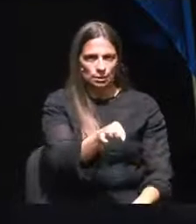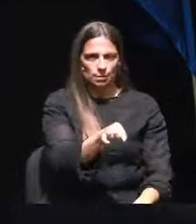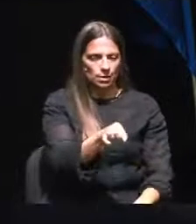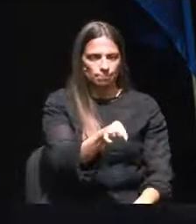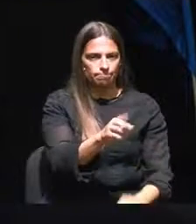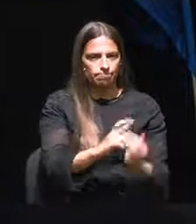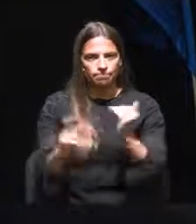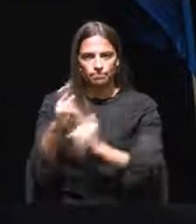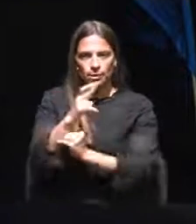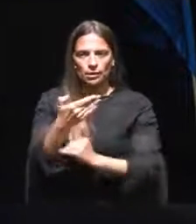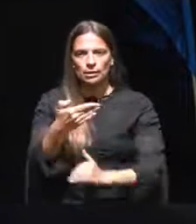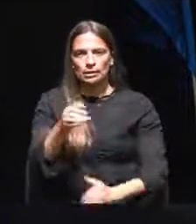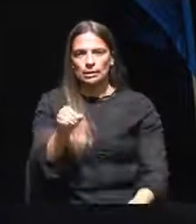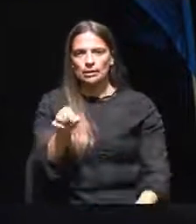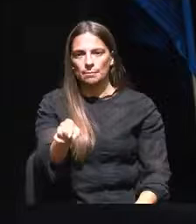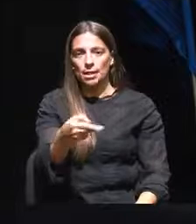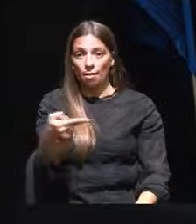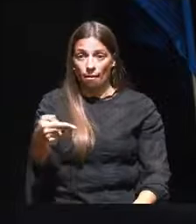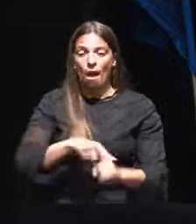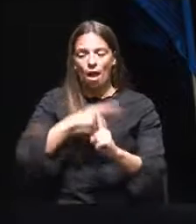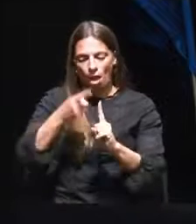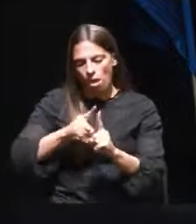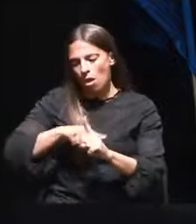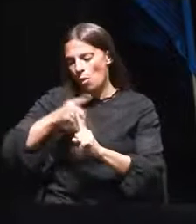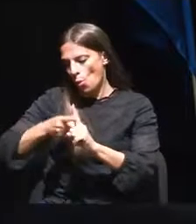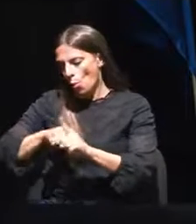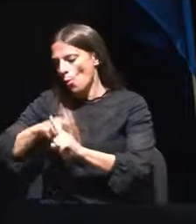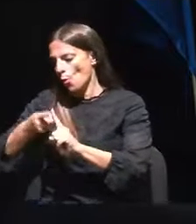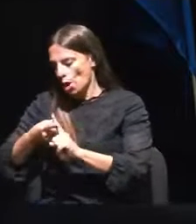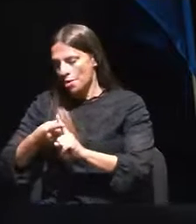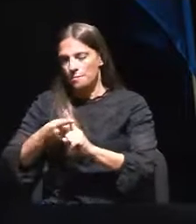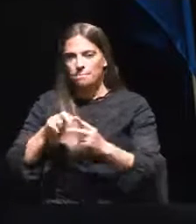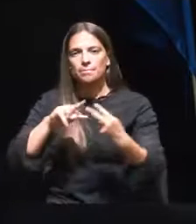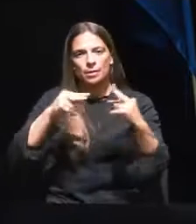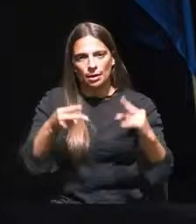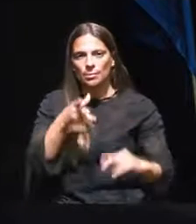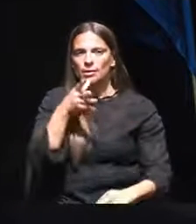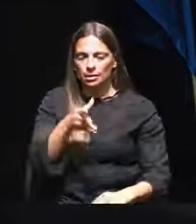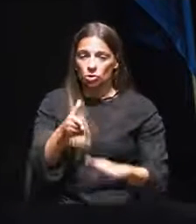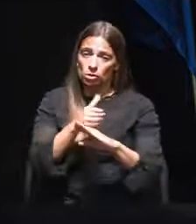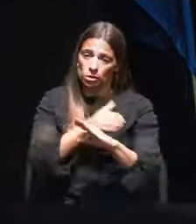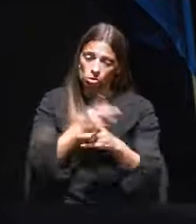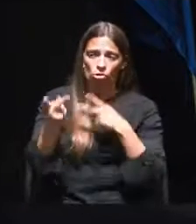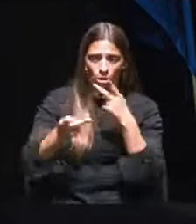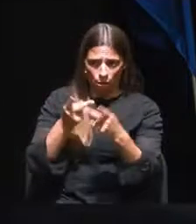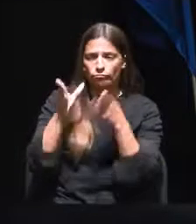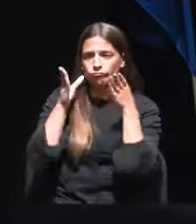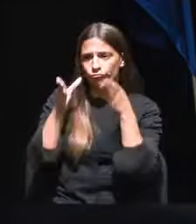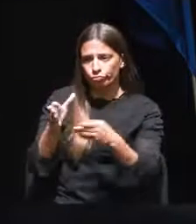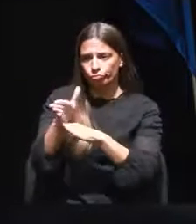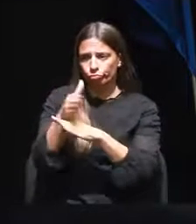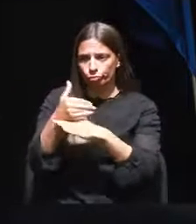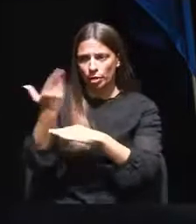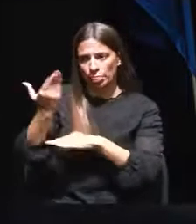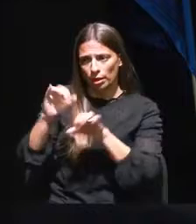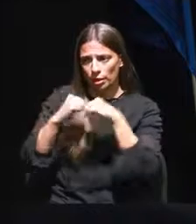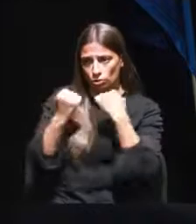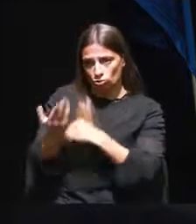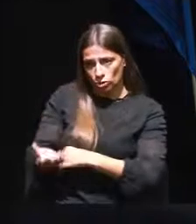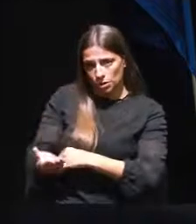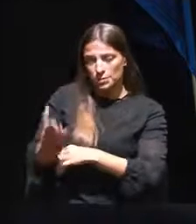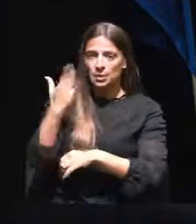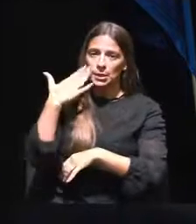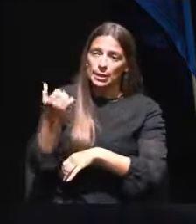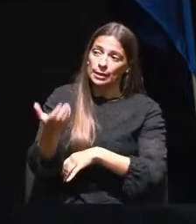70 mil euros anuais. A Câmara diz ter tido em conta uma avaliação efetuada pelo Departamento para os Direitos Sociais,